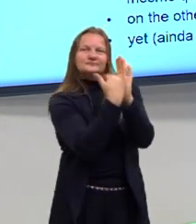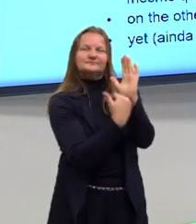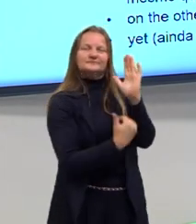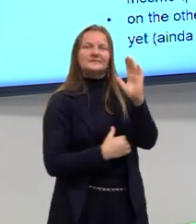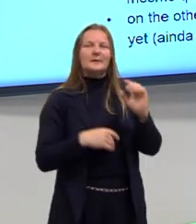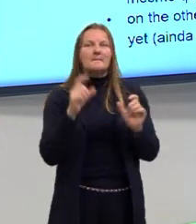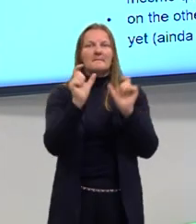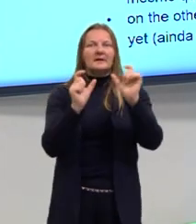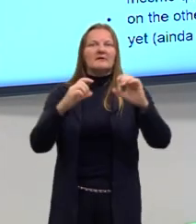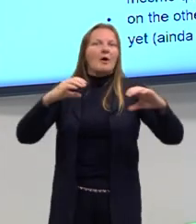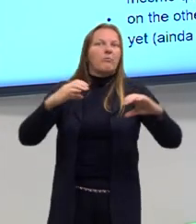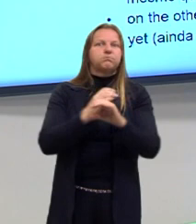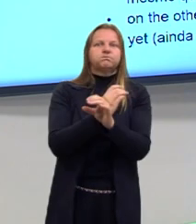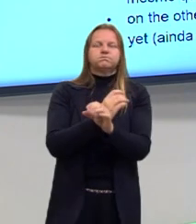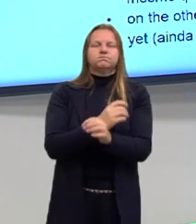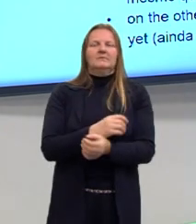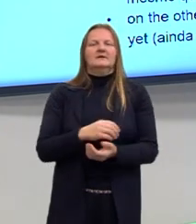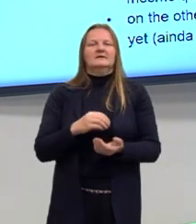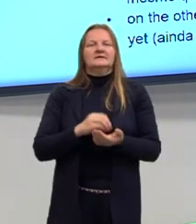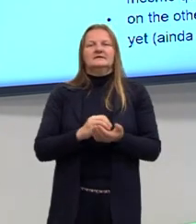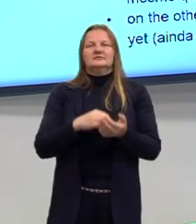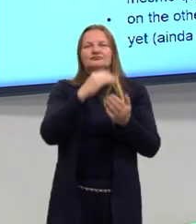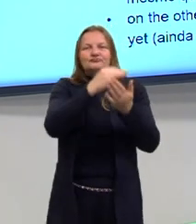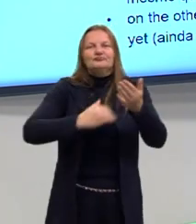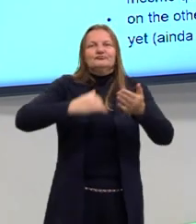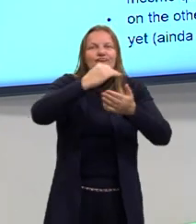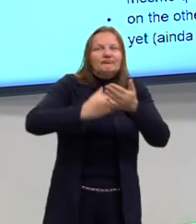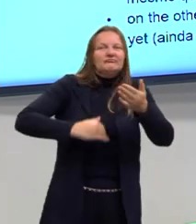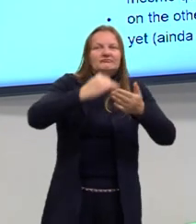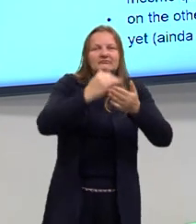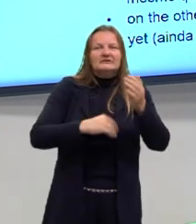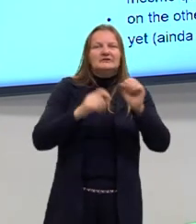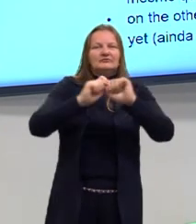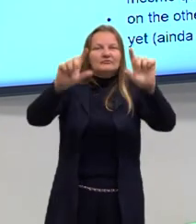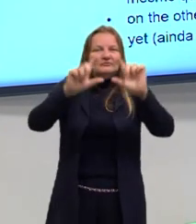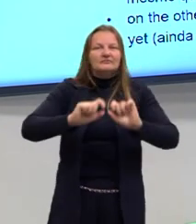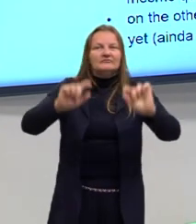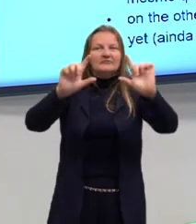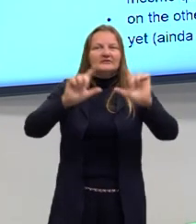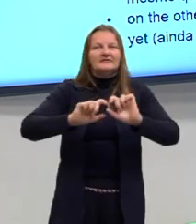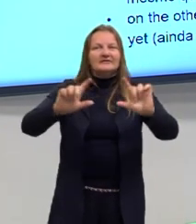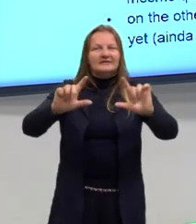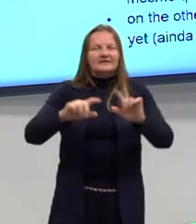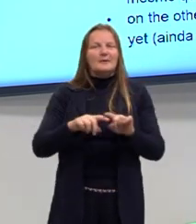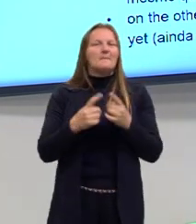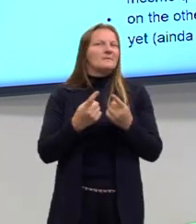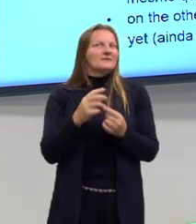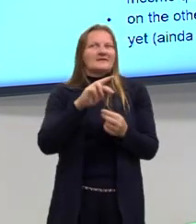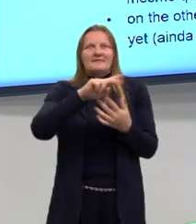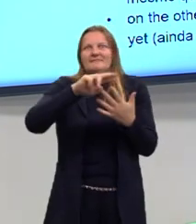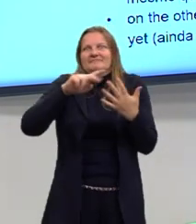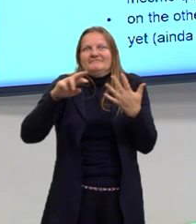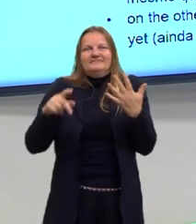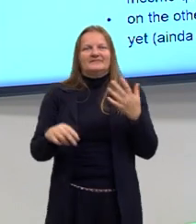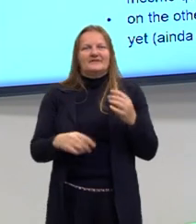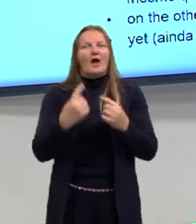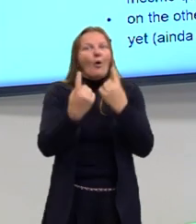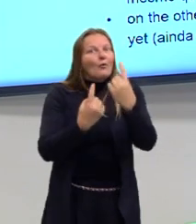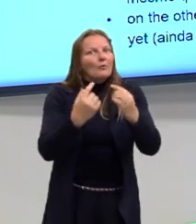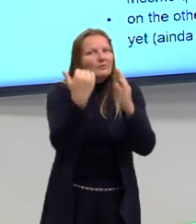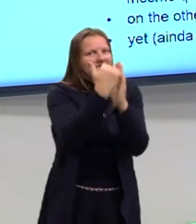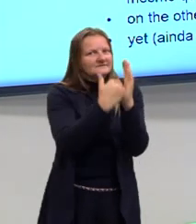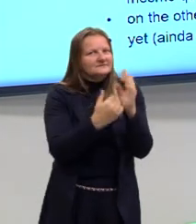palavras aqui, né? Nós teríamos n slides para poder trabalhar, porque são várias, são inúmeras palavras, tá?